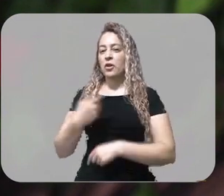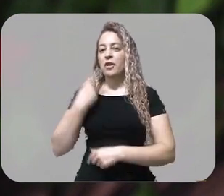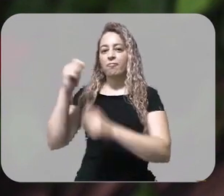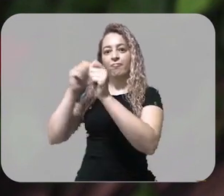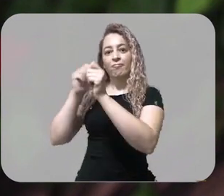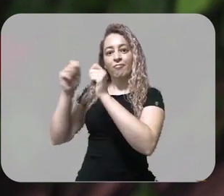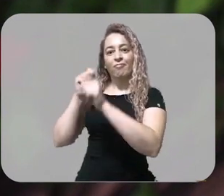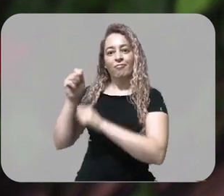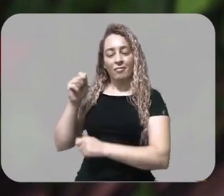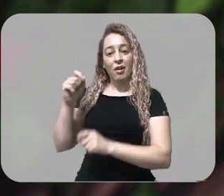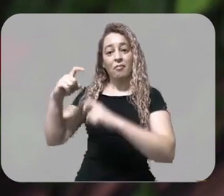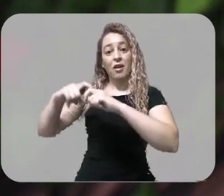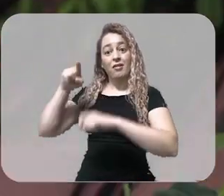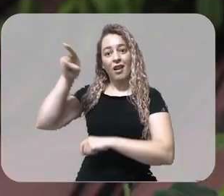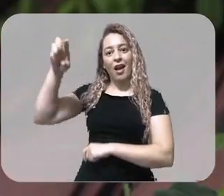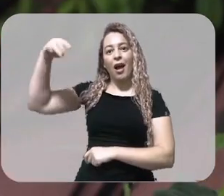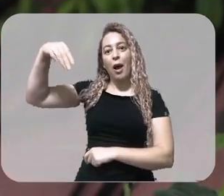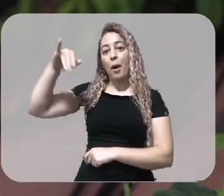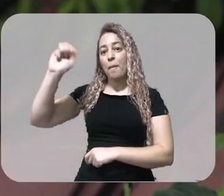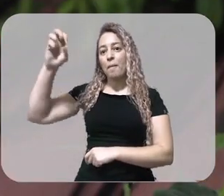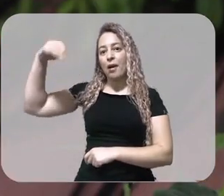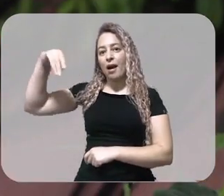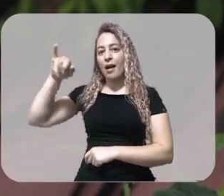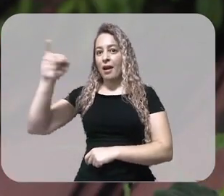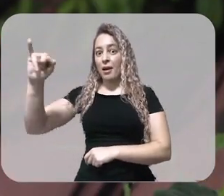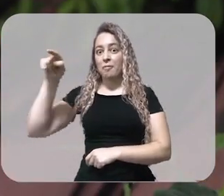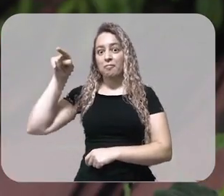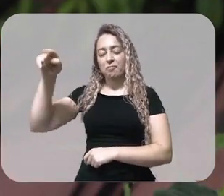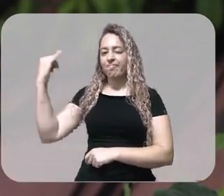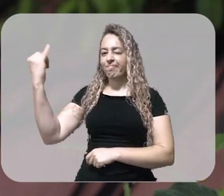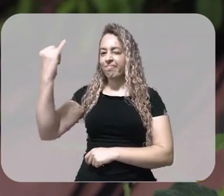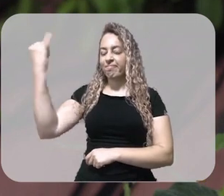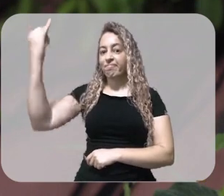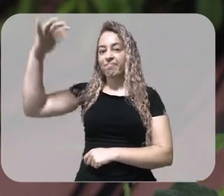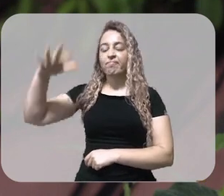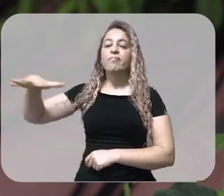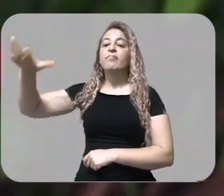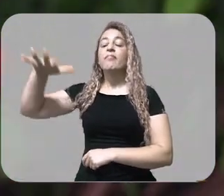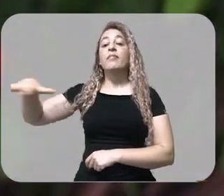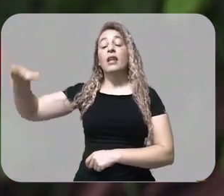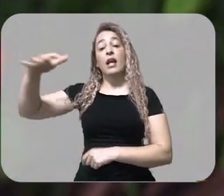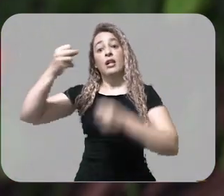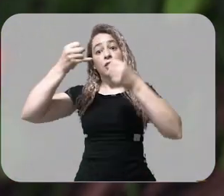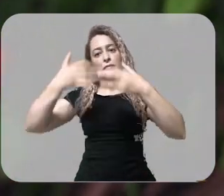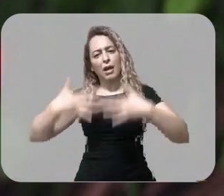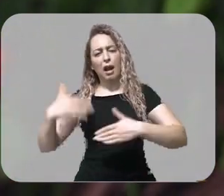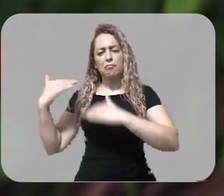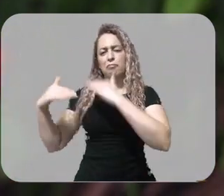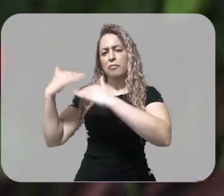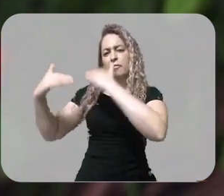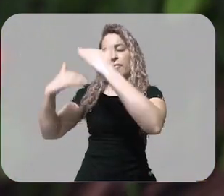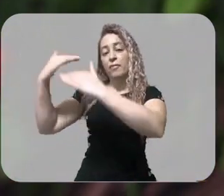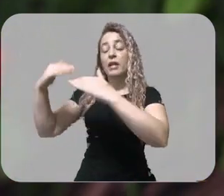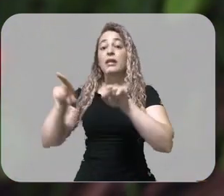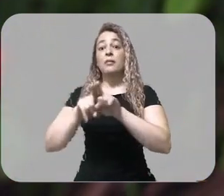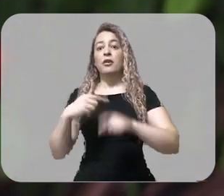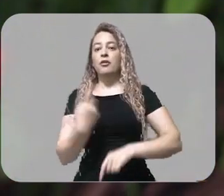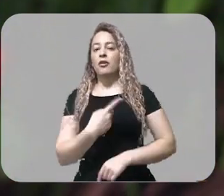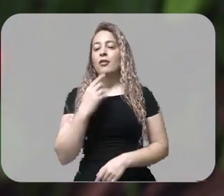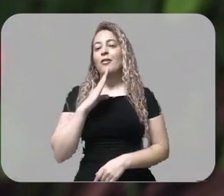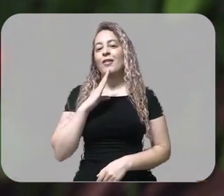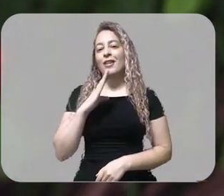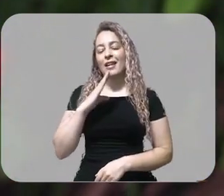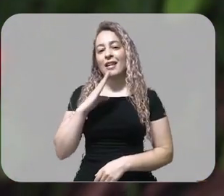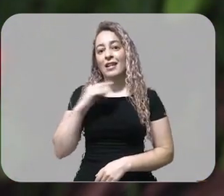mais respeitados do mundo. Ele vai nos explicar os avanços da ciência nesta área. Saberemos também o que há de mais novo sobre o